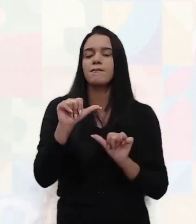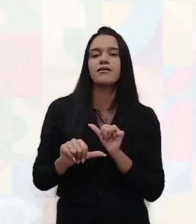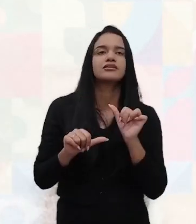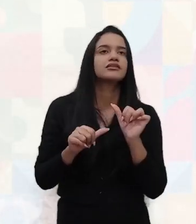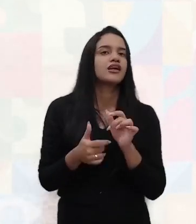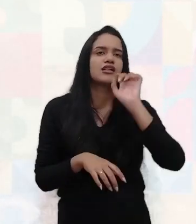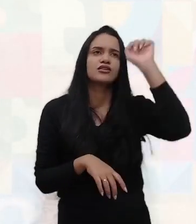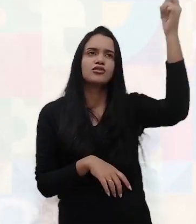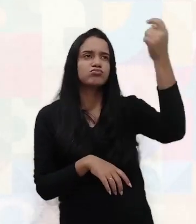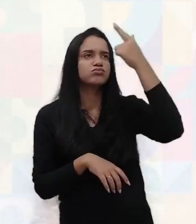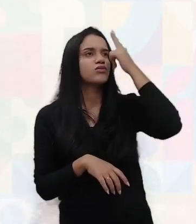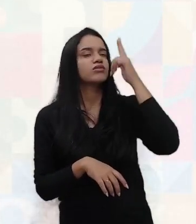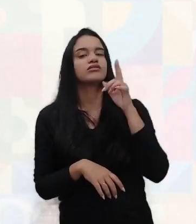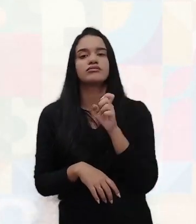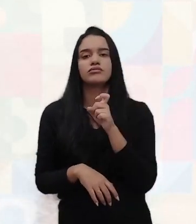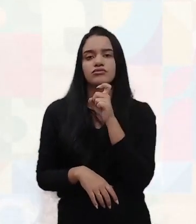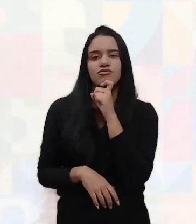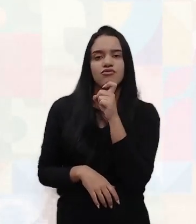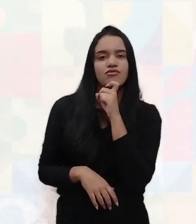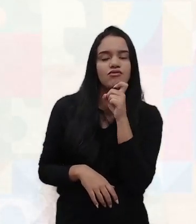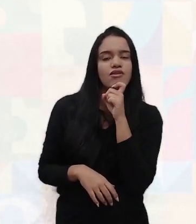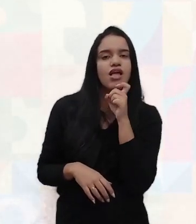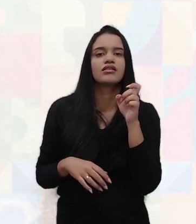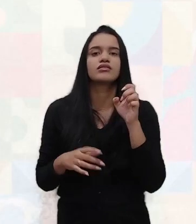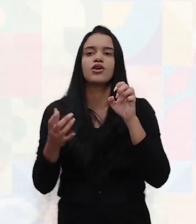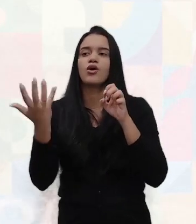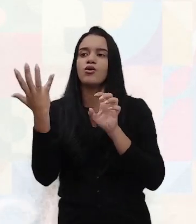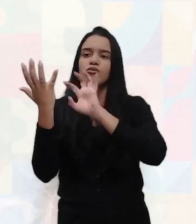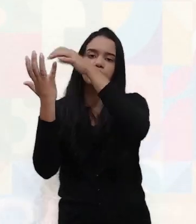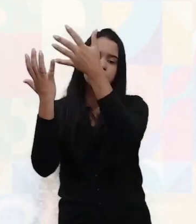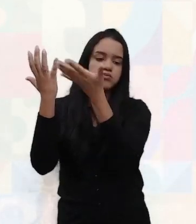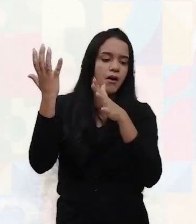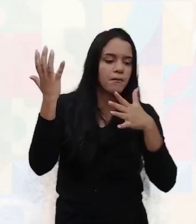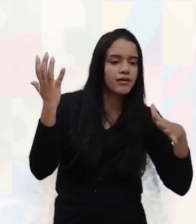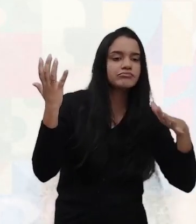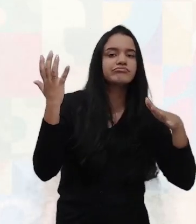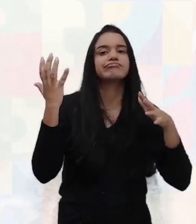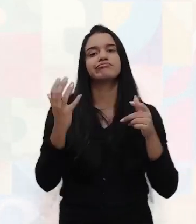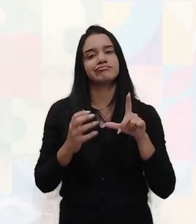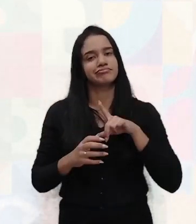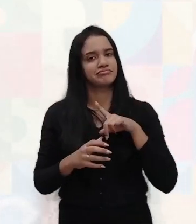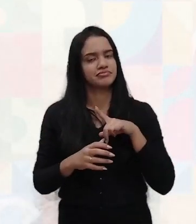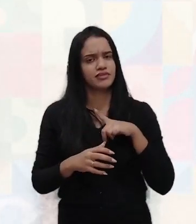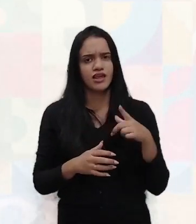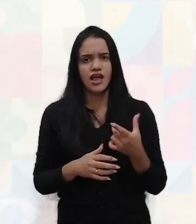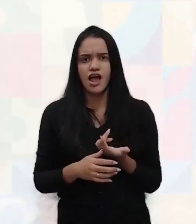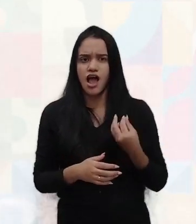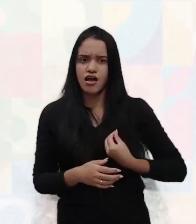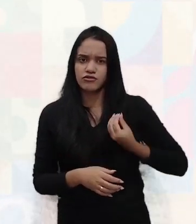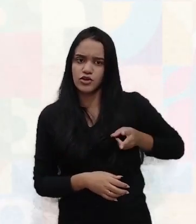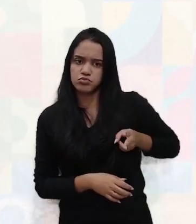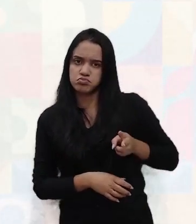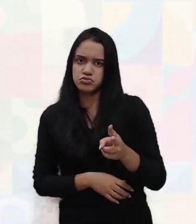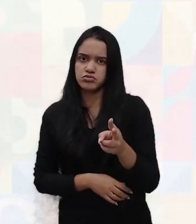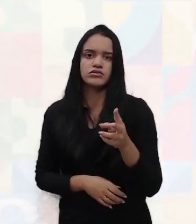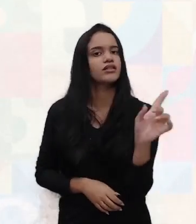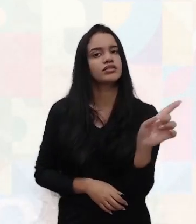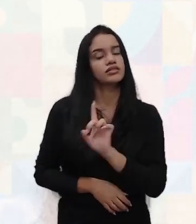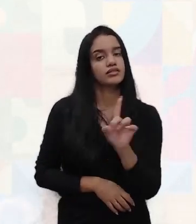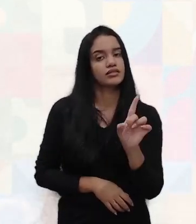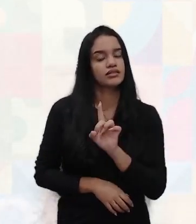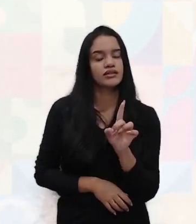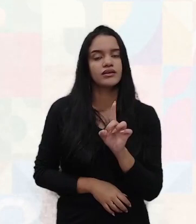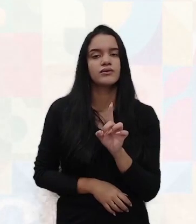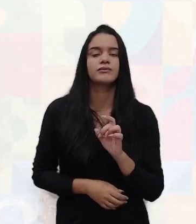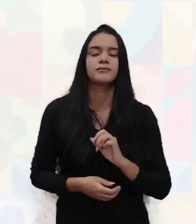inverno, outono, primavera. Então, você não pode esperar que a vida seja uma linha tênue, tá? Você tem que, como diz